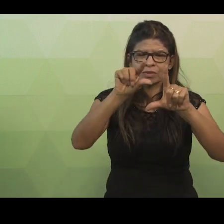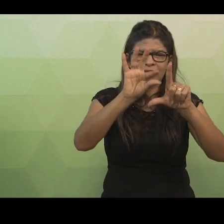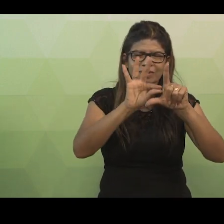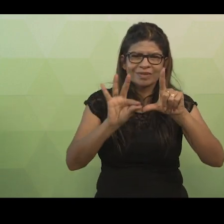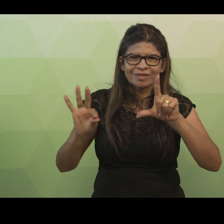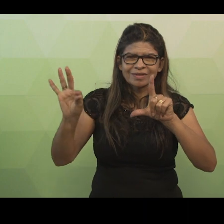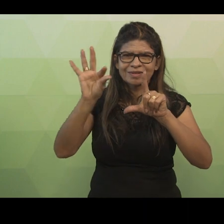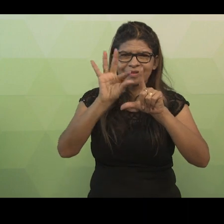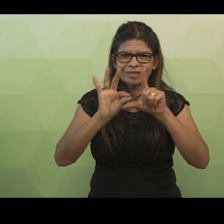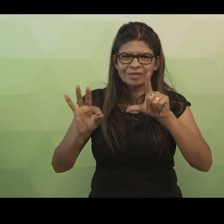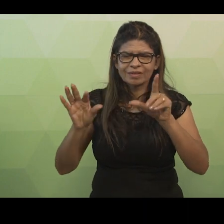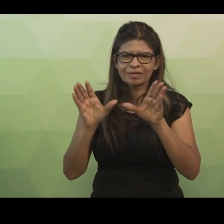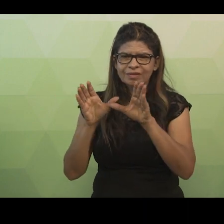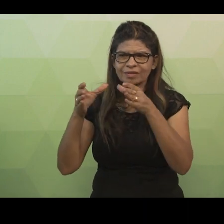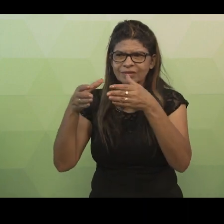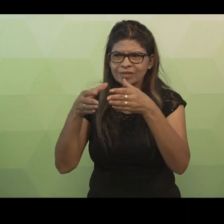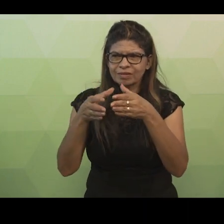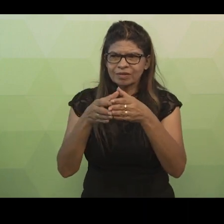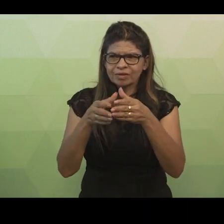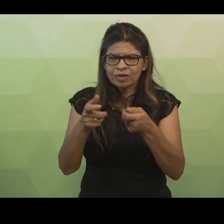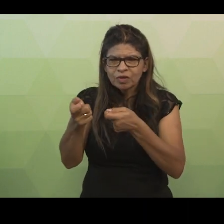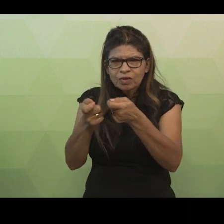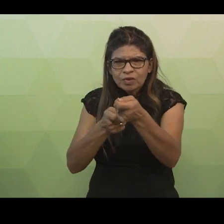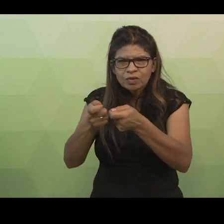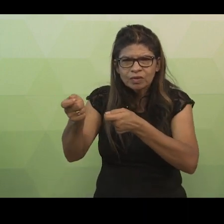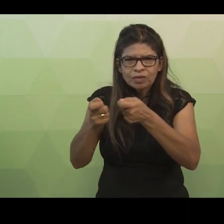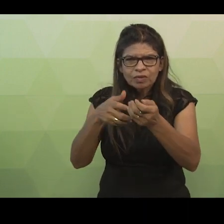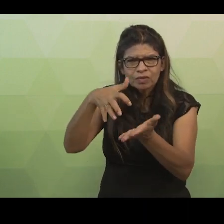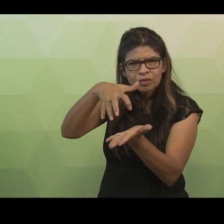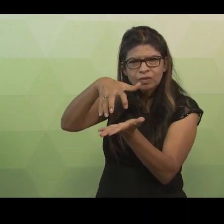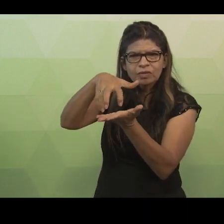classes para o caso de uso controlar cadastro de livro.